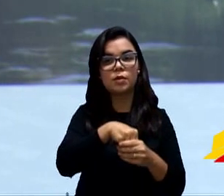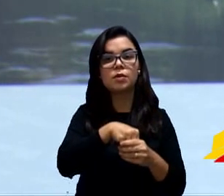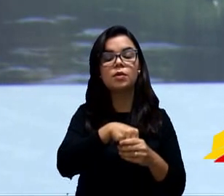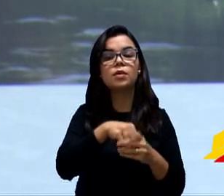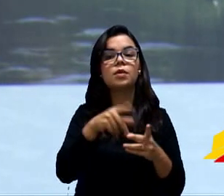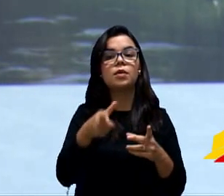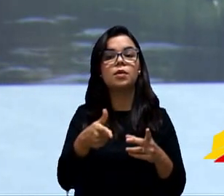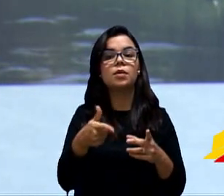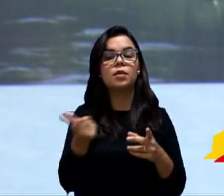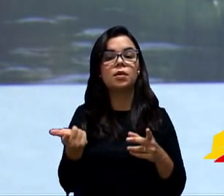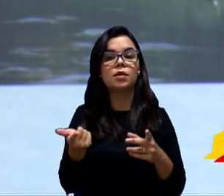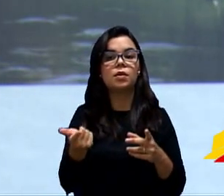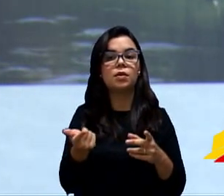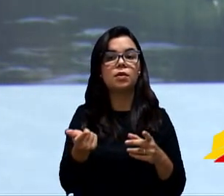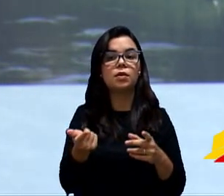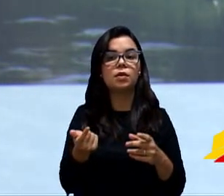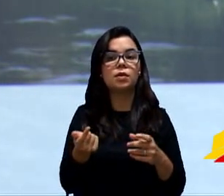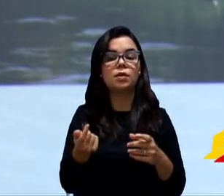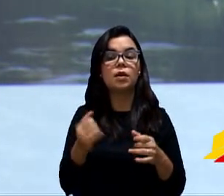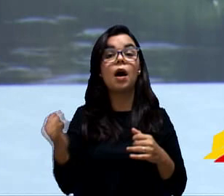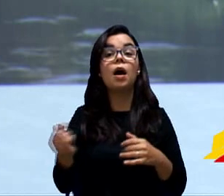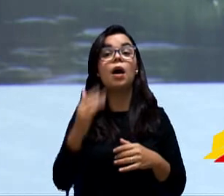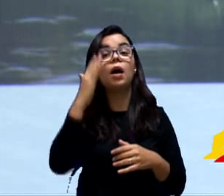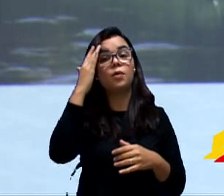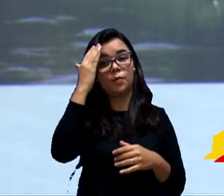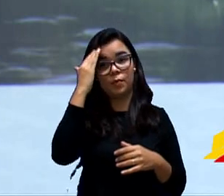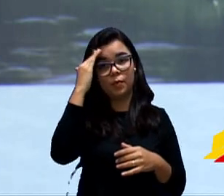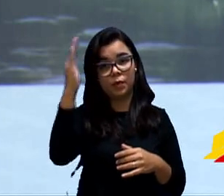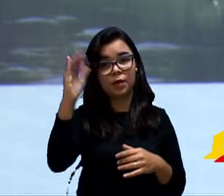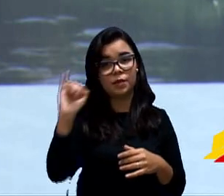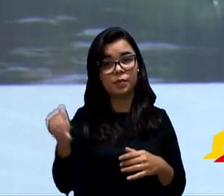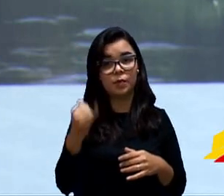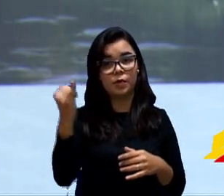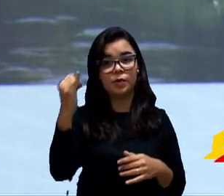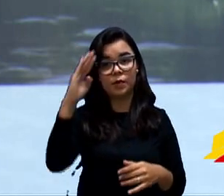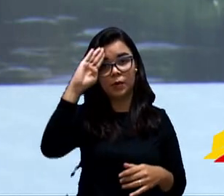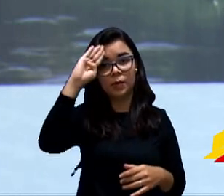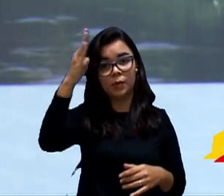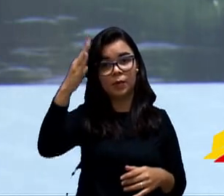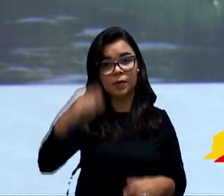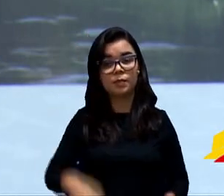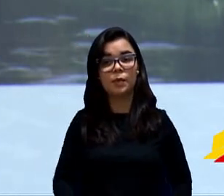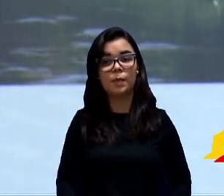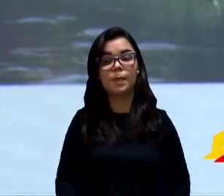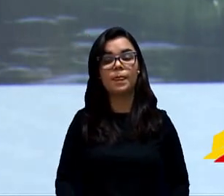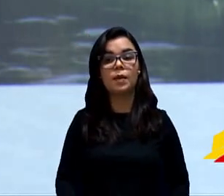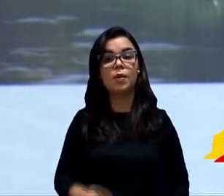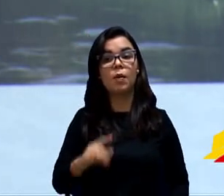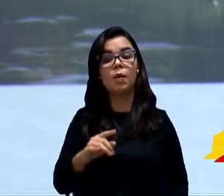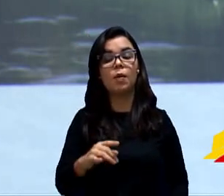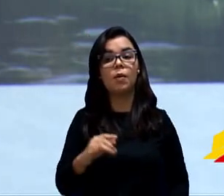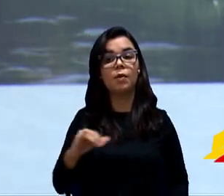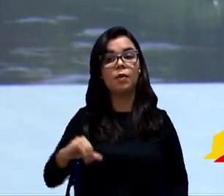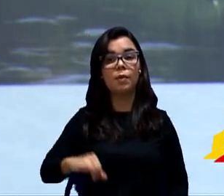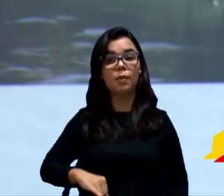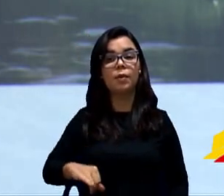dependentes, caso do SAI. Ah, e o mais importante, no meu entender, não é que é o mais importante, é o mais sofrido.